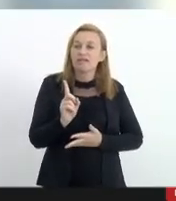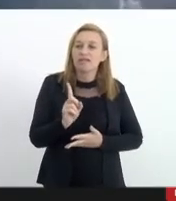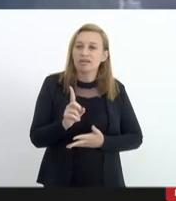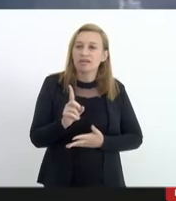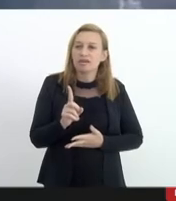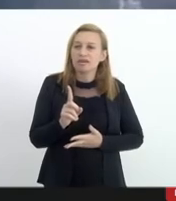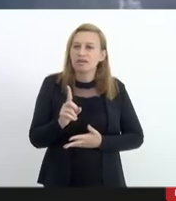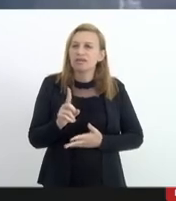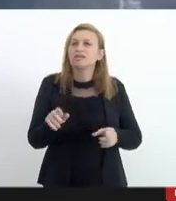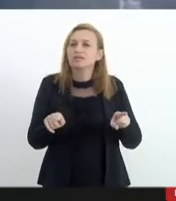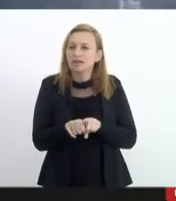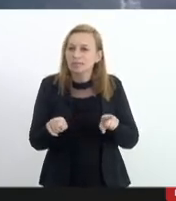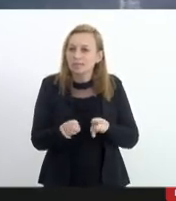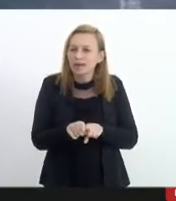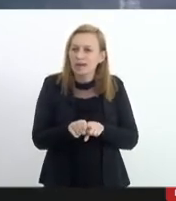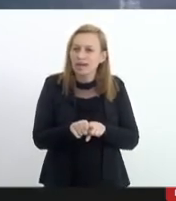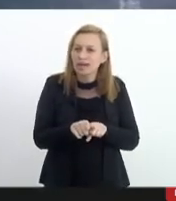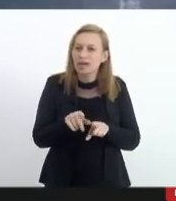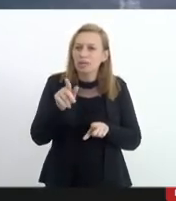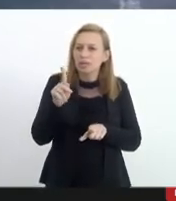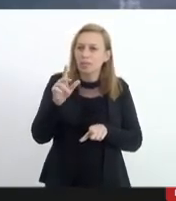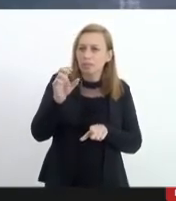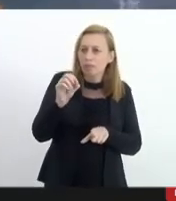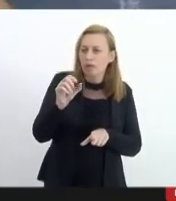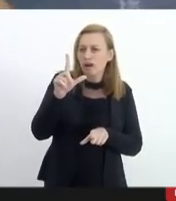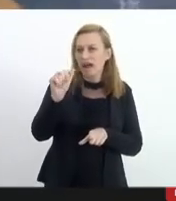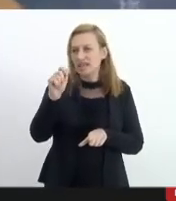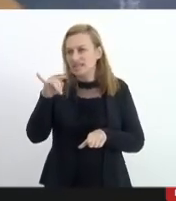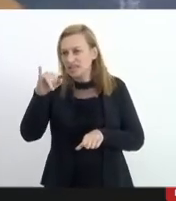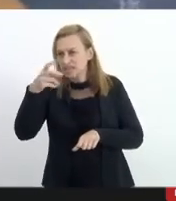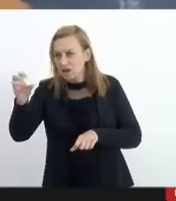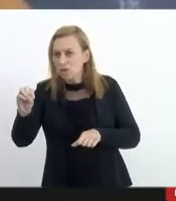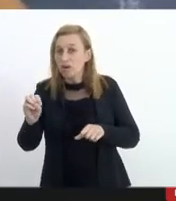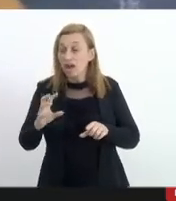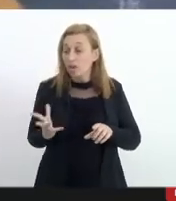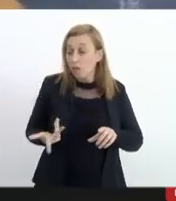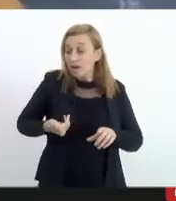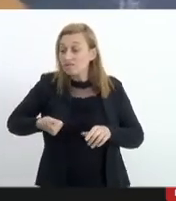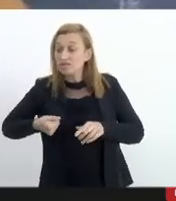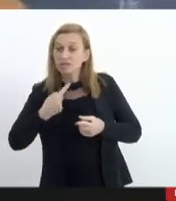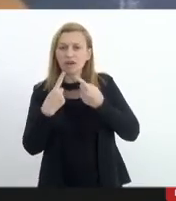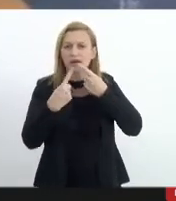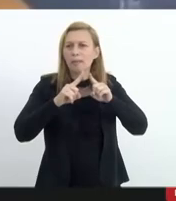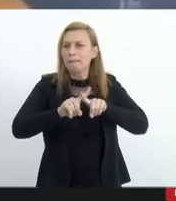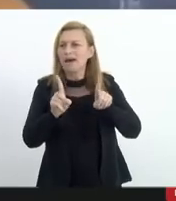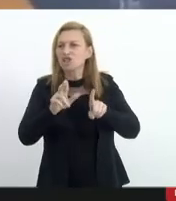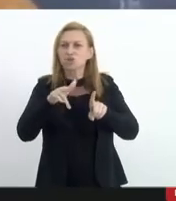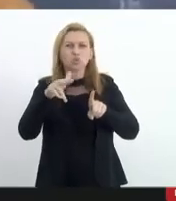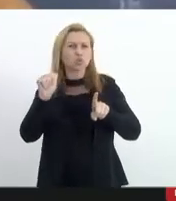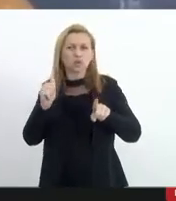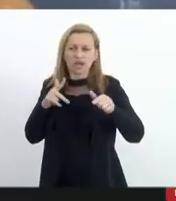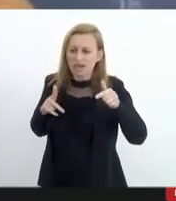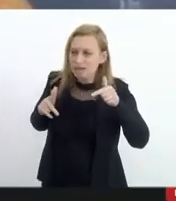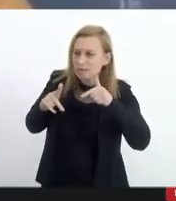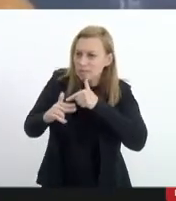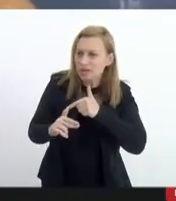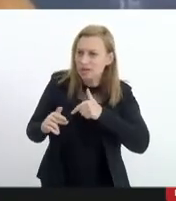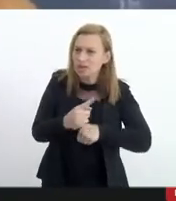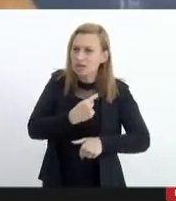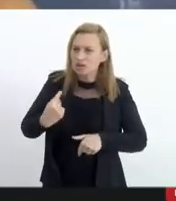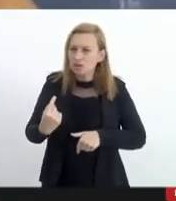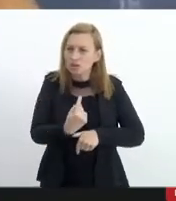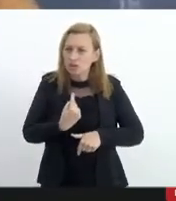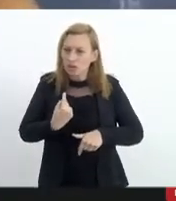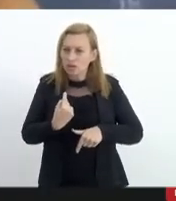polarização ela também em alguma forma ela qualifica o debate mas ela jamais pode nos impedir enquanto poder